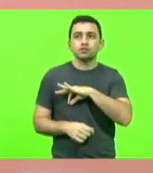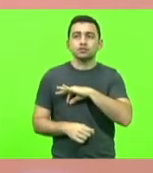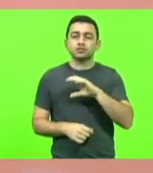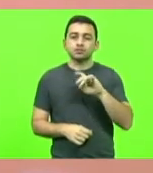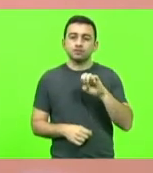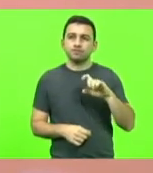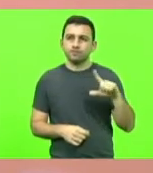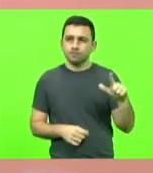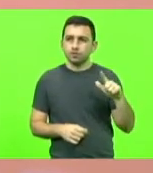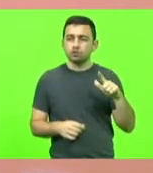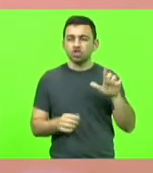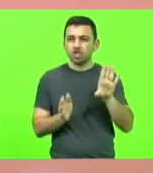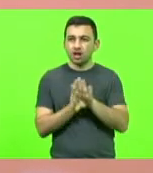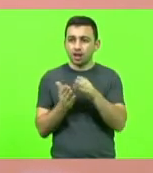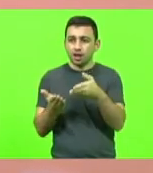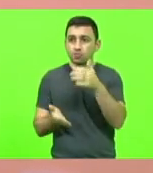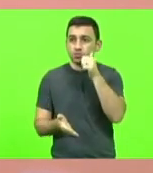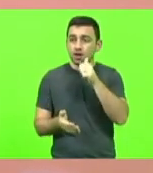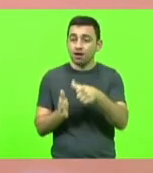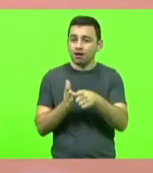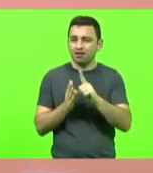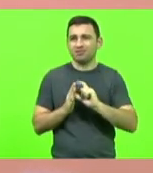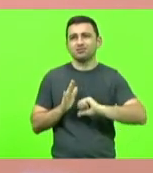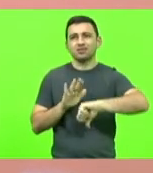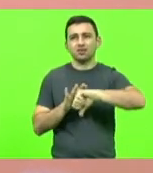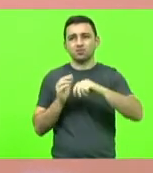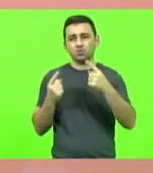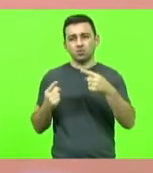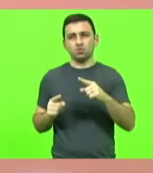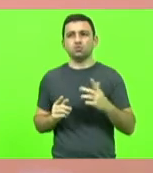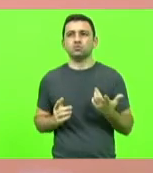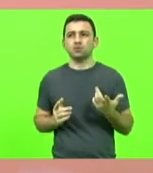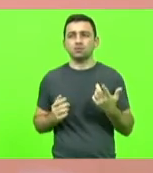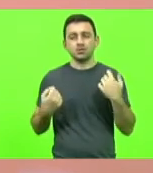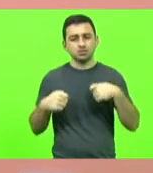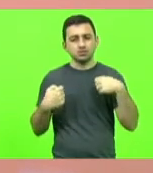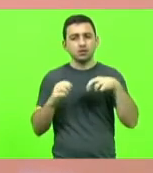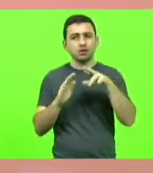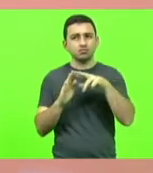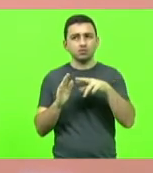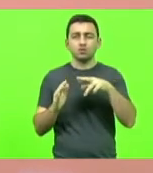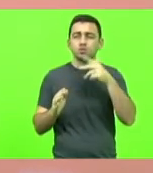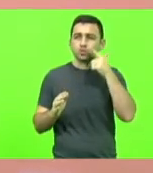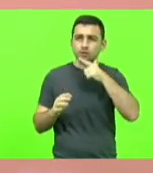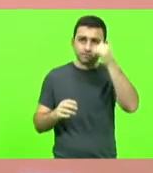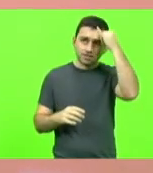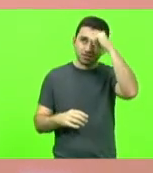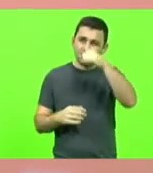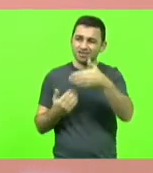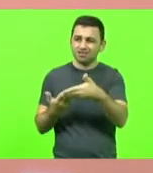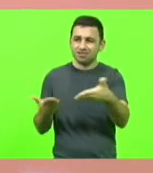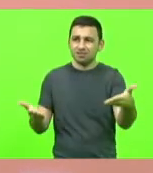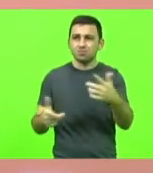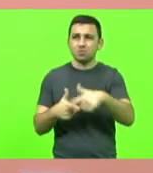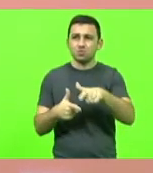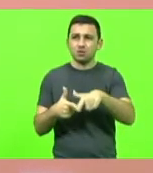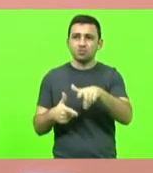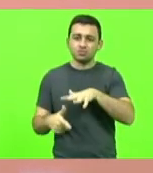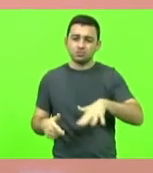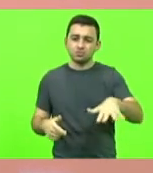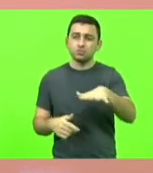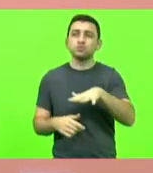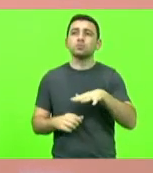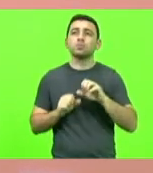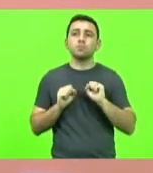mulher antes do crime para que forneça as medidas de proteção e evite que casos virem